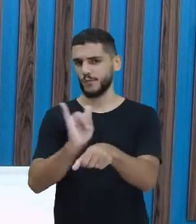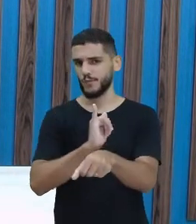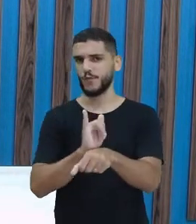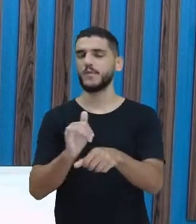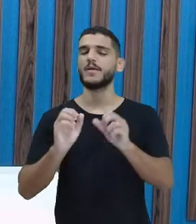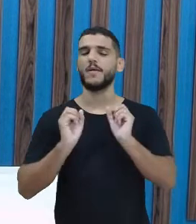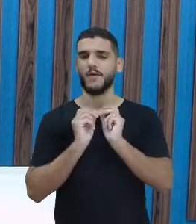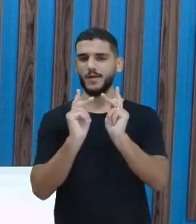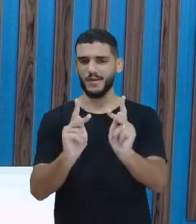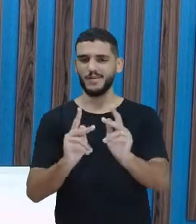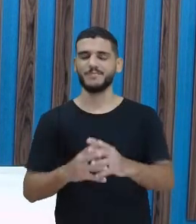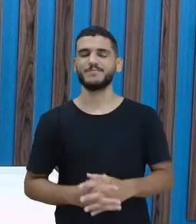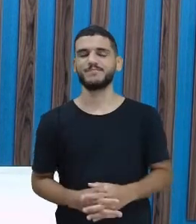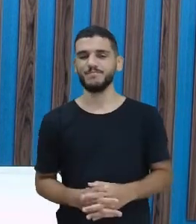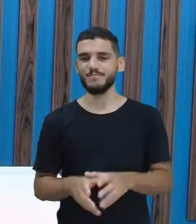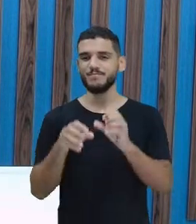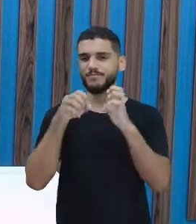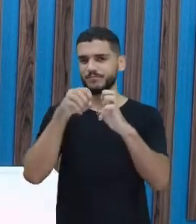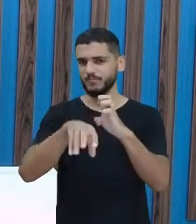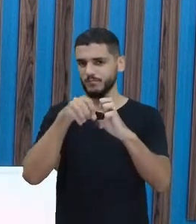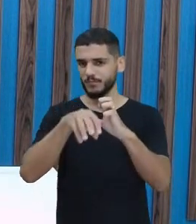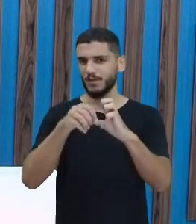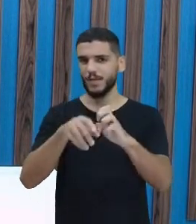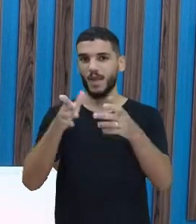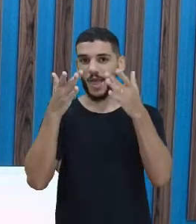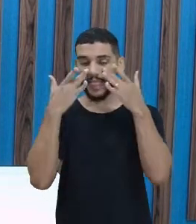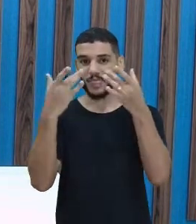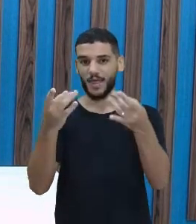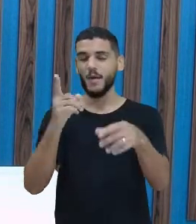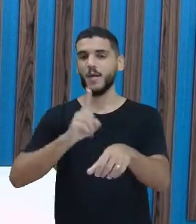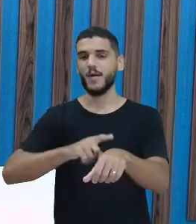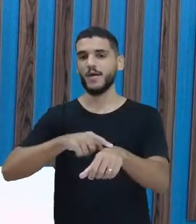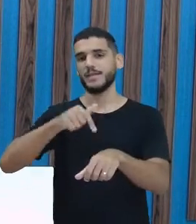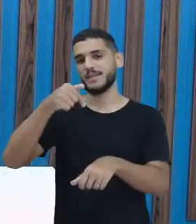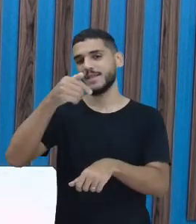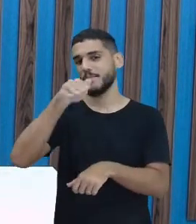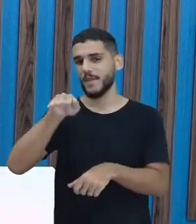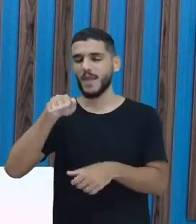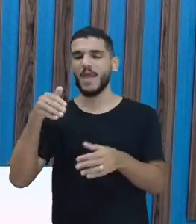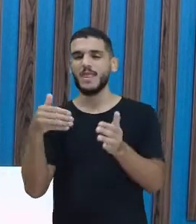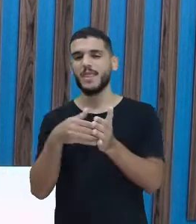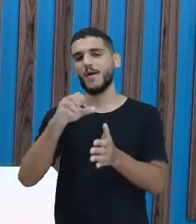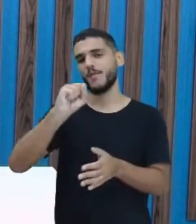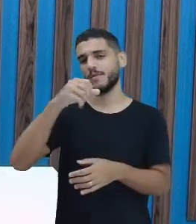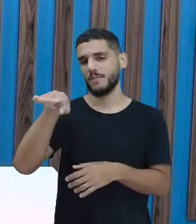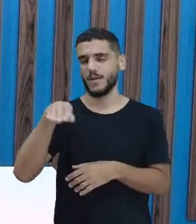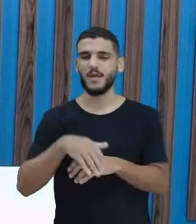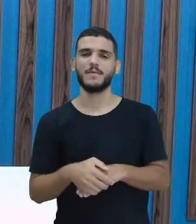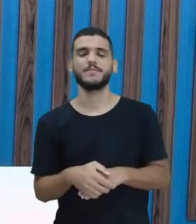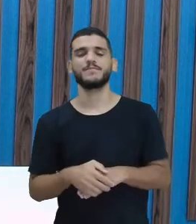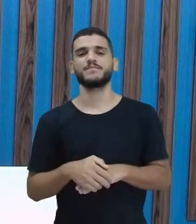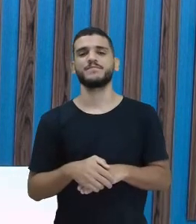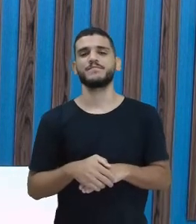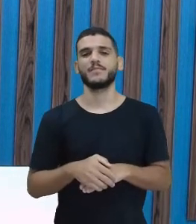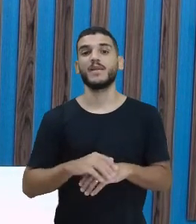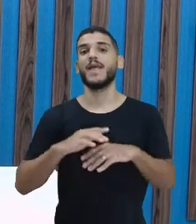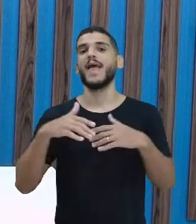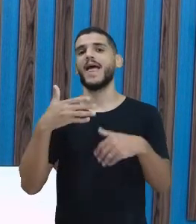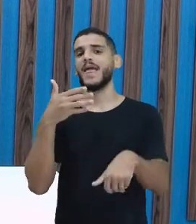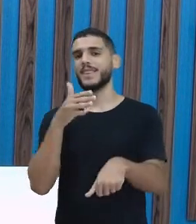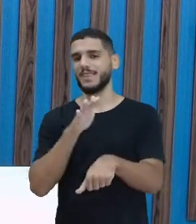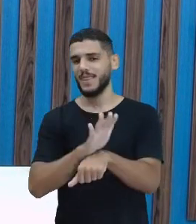YouTube, no Educa Recife. E fica ligado que os horários da aula é a partir das 7h30 até as 8h30. Com